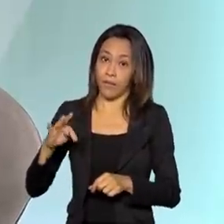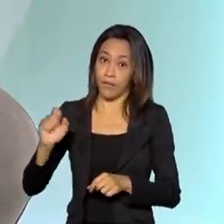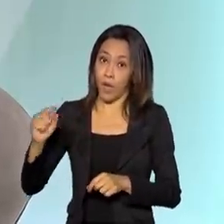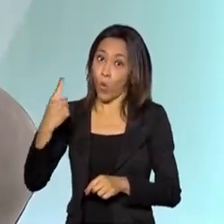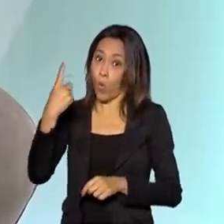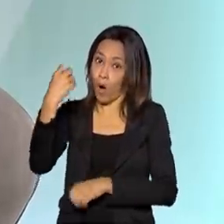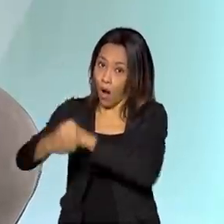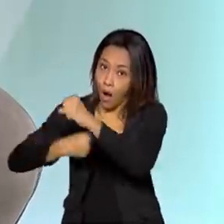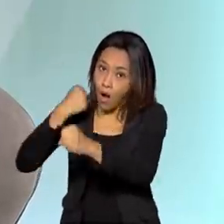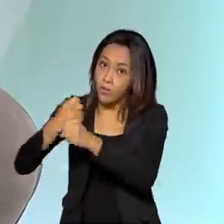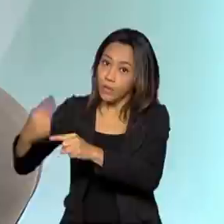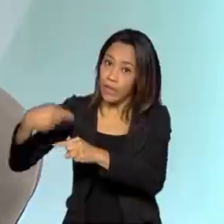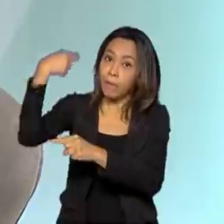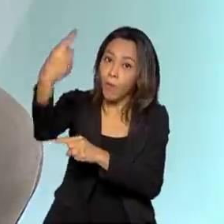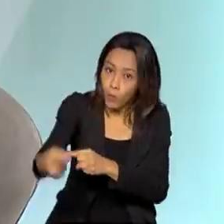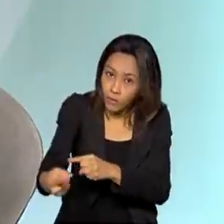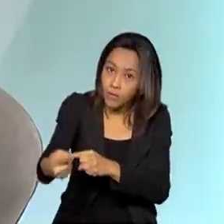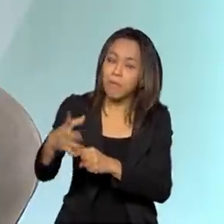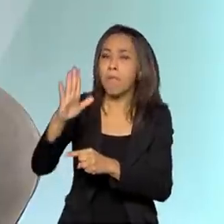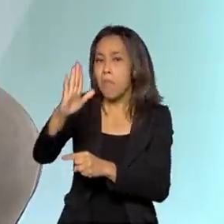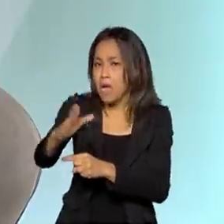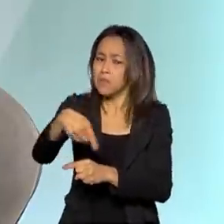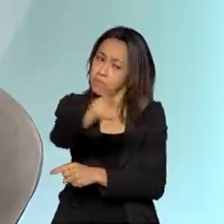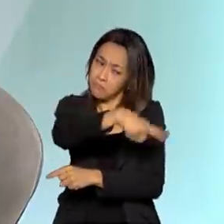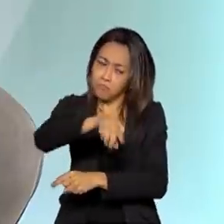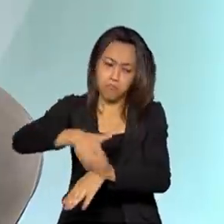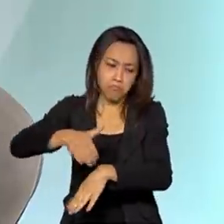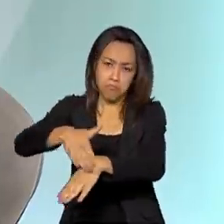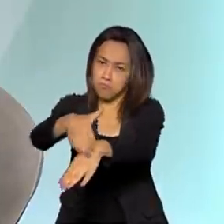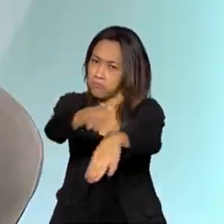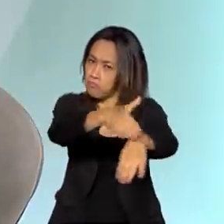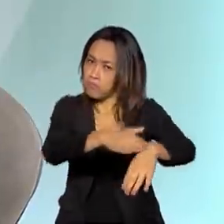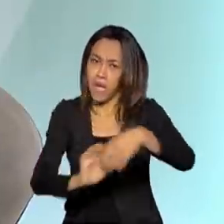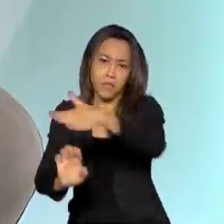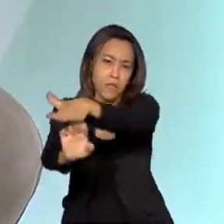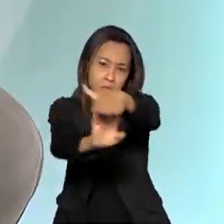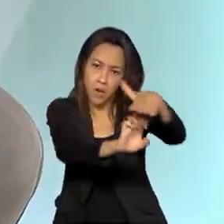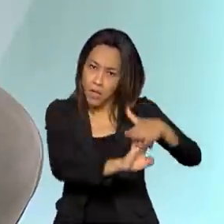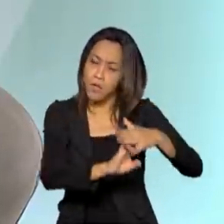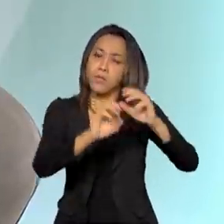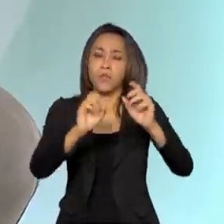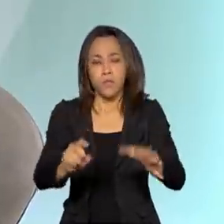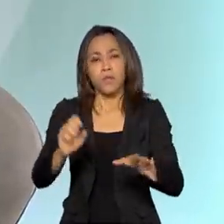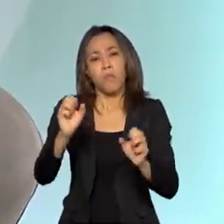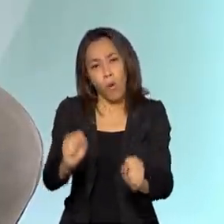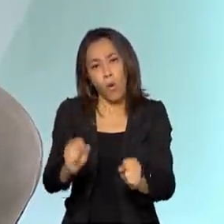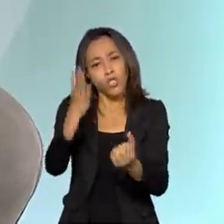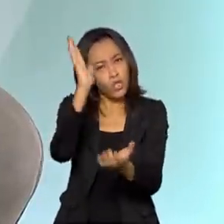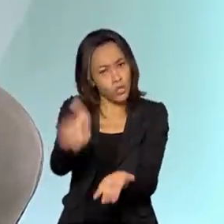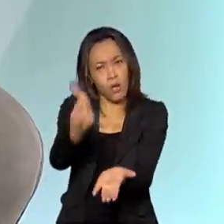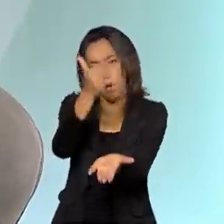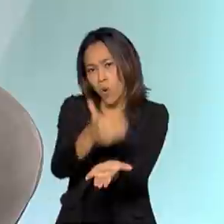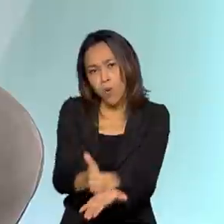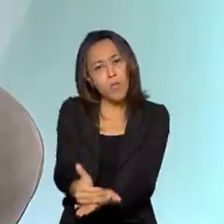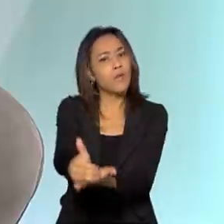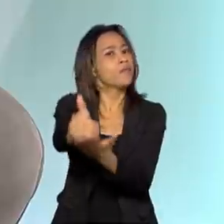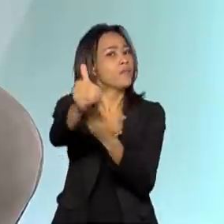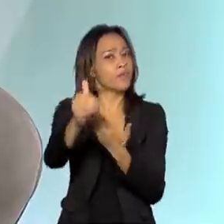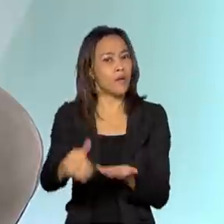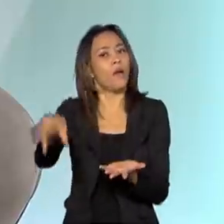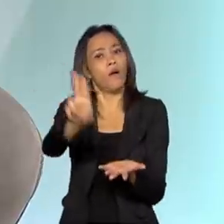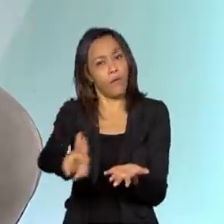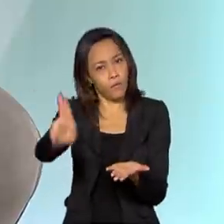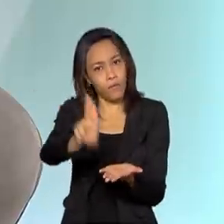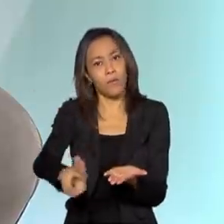ano depois e são as metas da Anatel, mas nada impede que as empresas, no dia seguinte da autorização da expedição, já comecem a